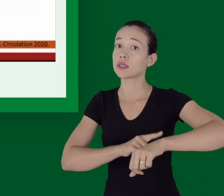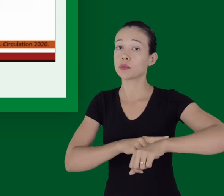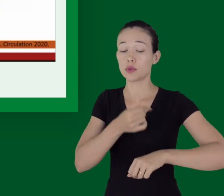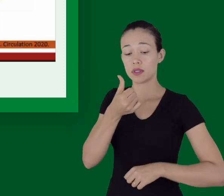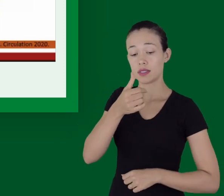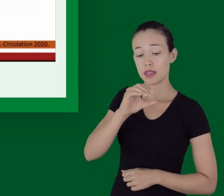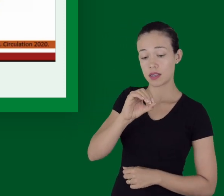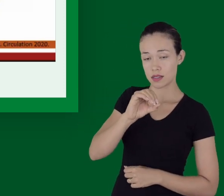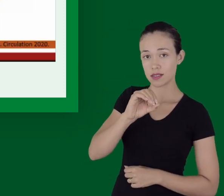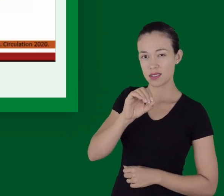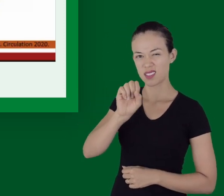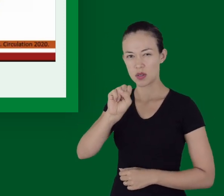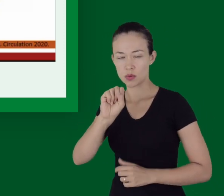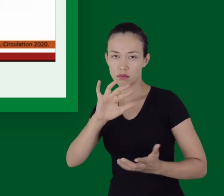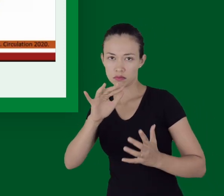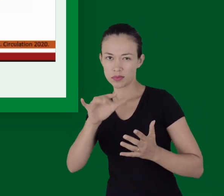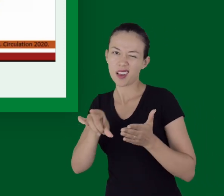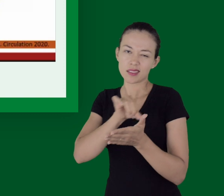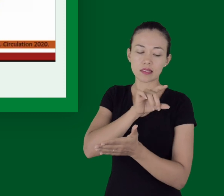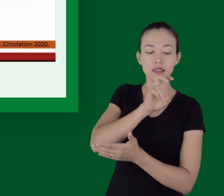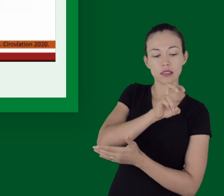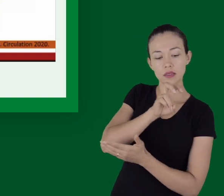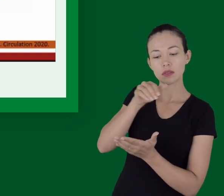Então, pulso carotídeo ou femoral.